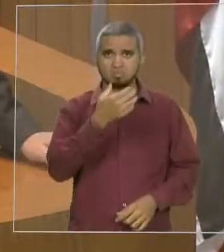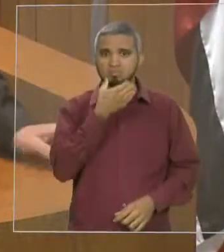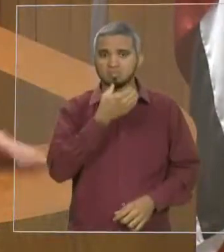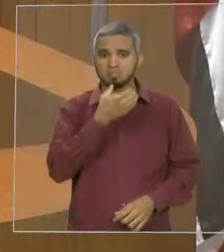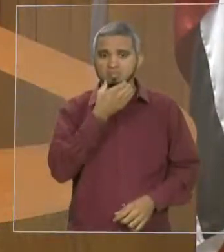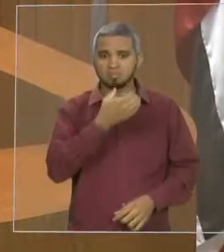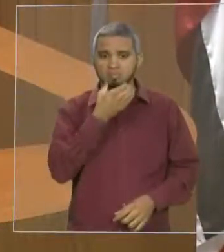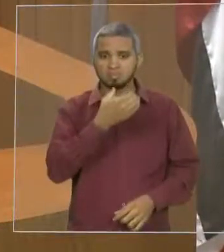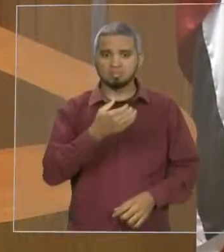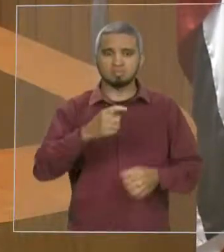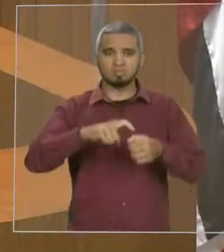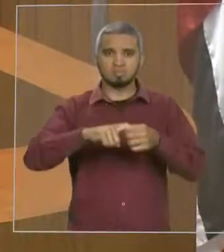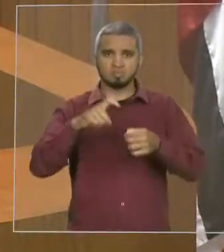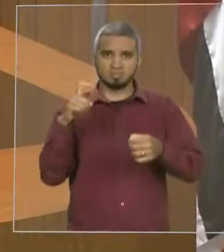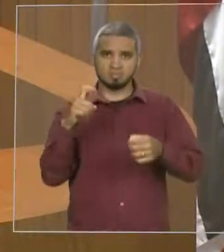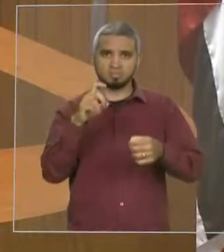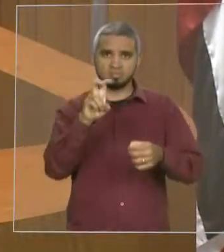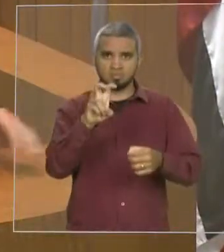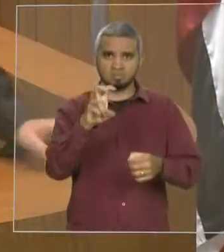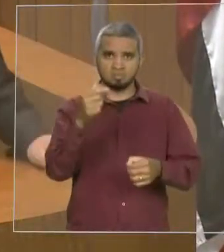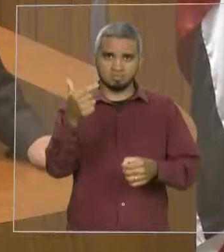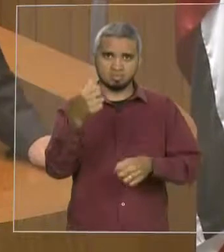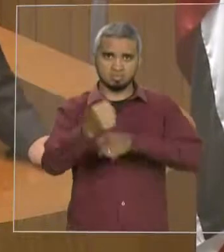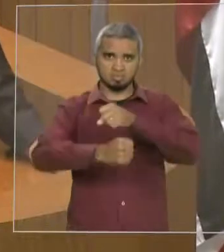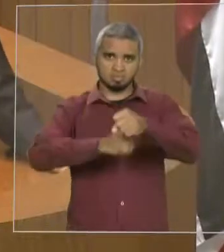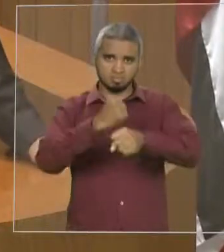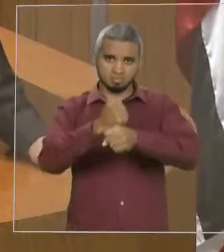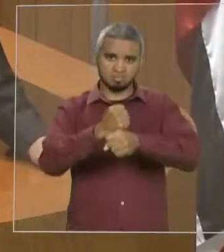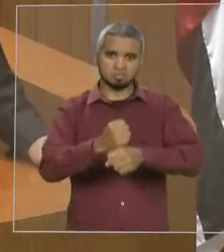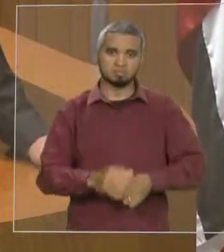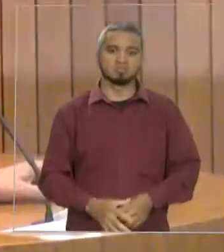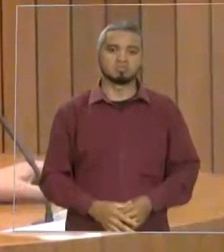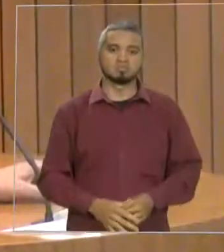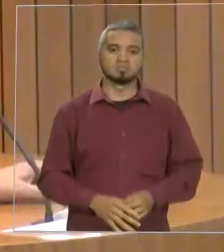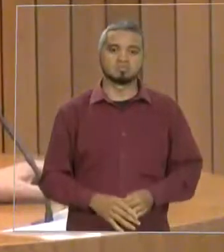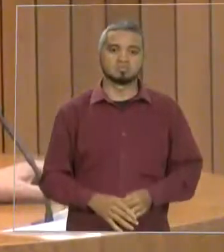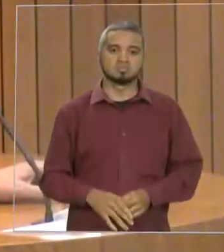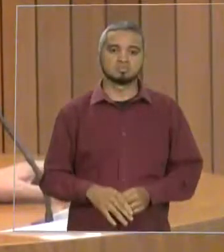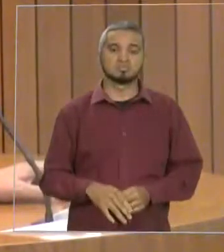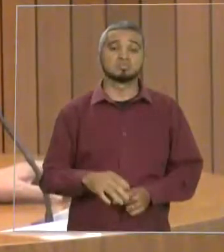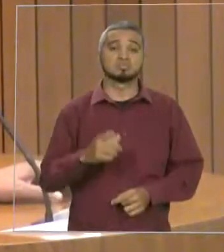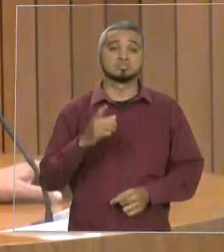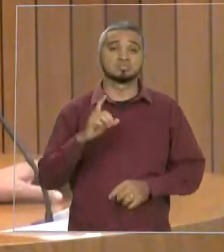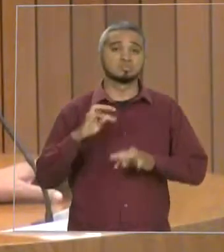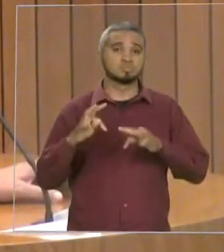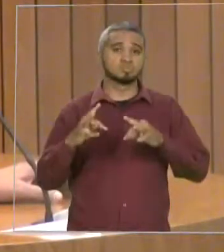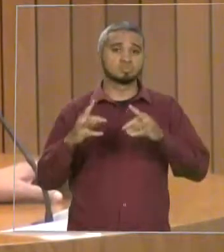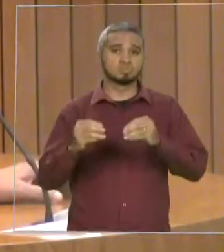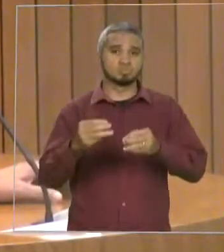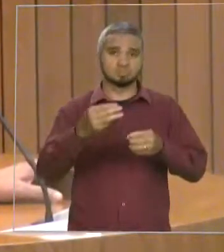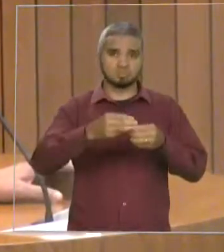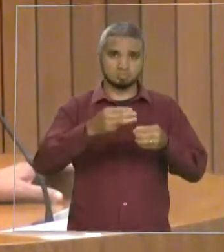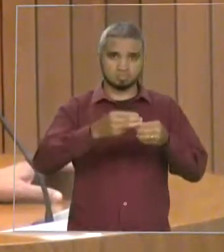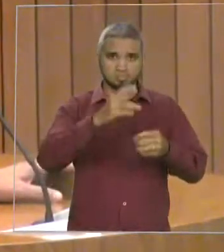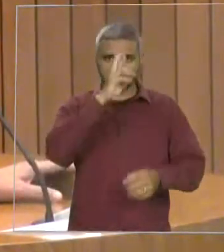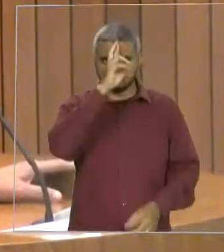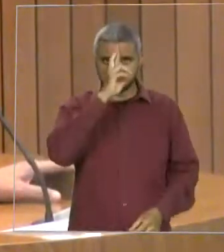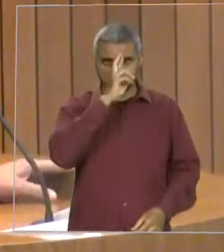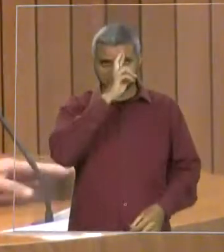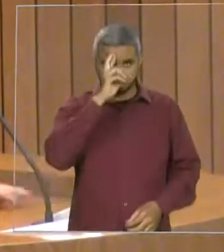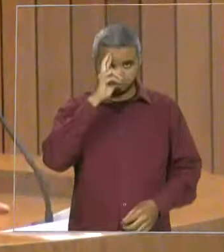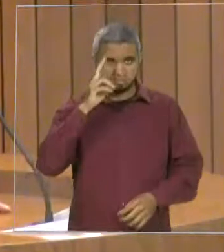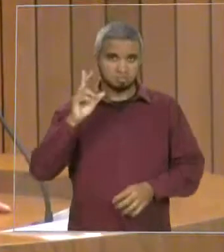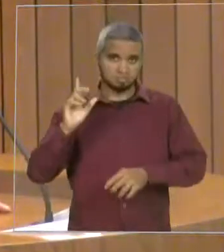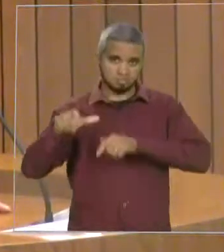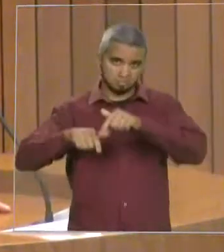de emancipação. quero destacar aqui, senhor presidente, tudo que vem sendo feito no município de Santa Rita e aqui quero